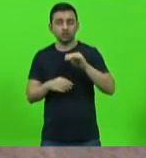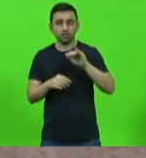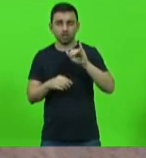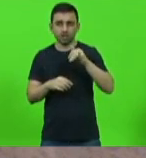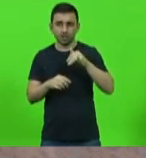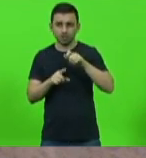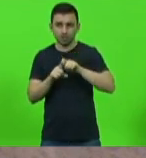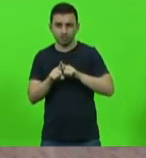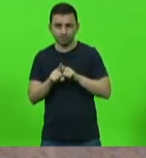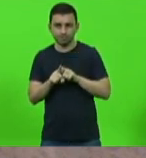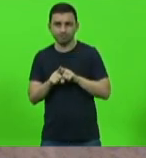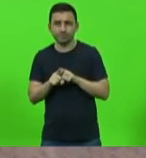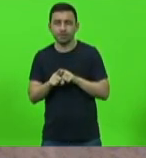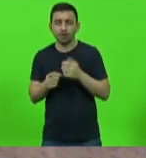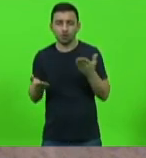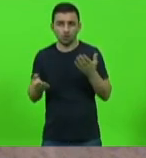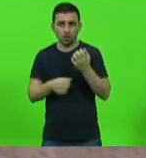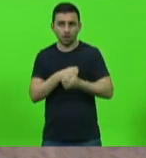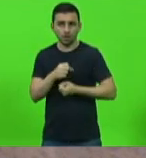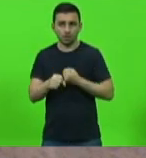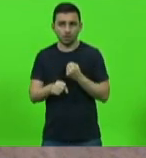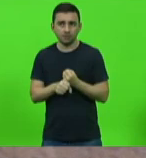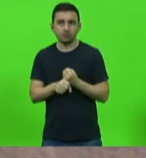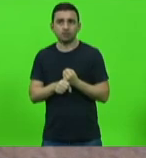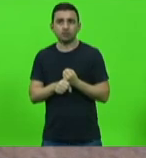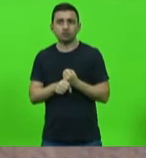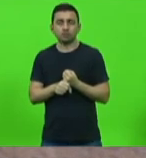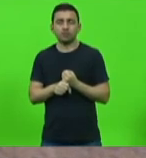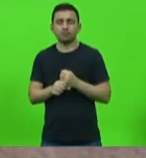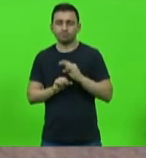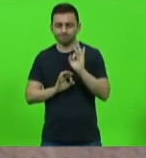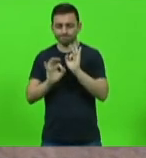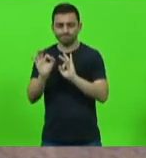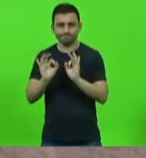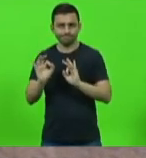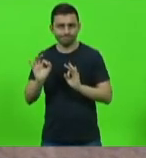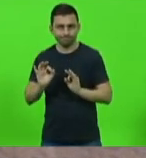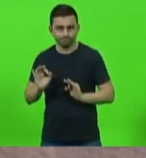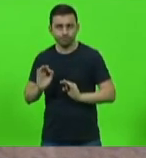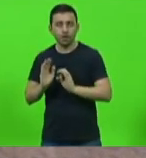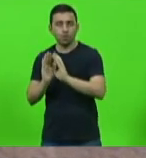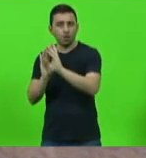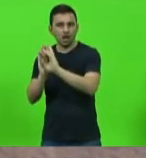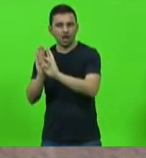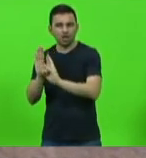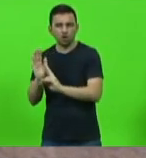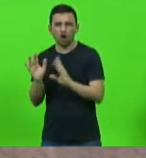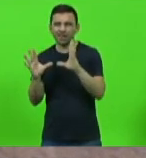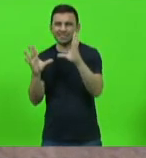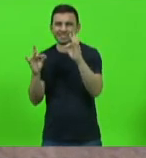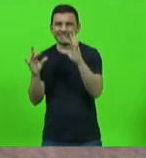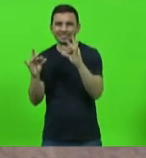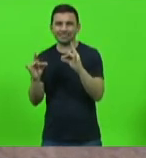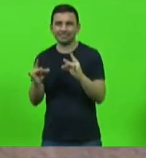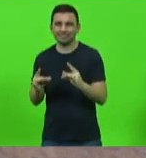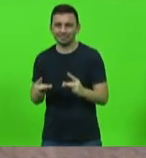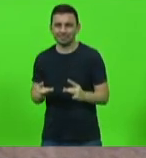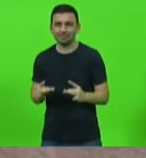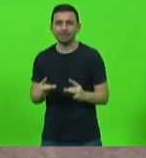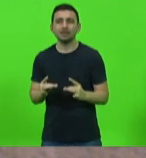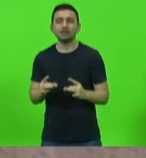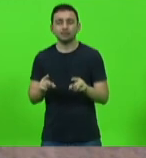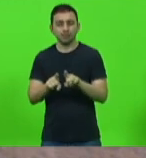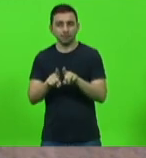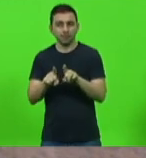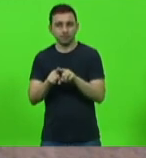de fazermos um relatório muito detalhado, que nós também vamos colocar nas